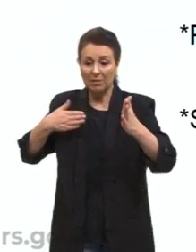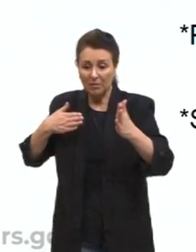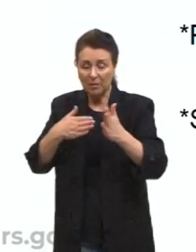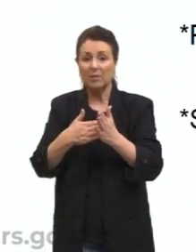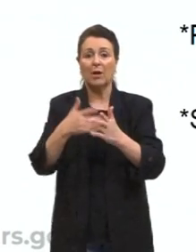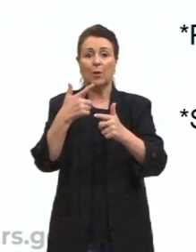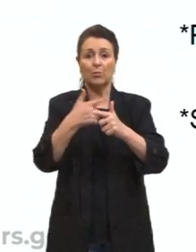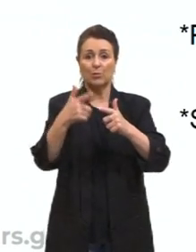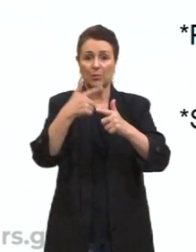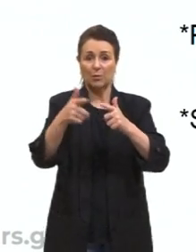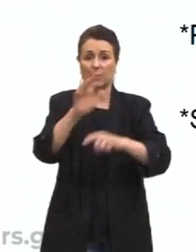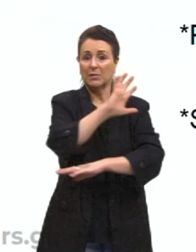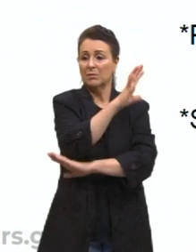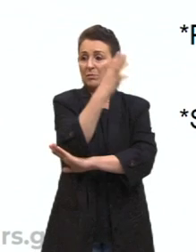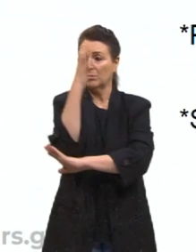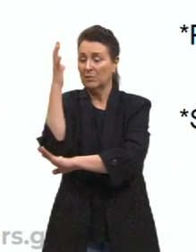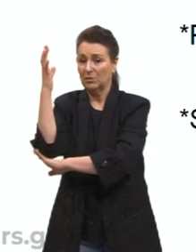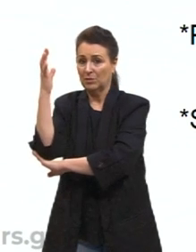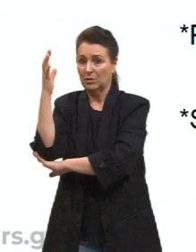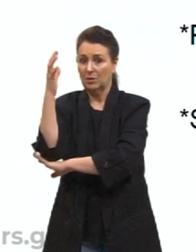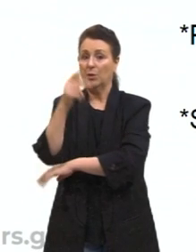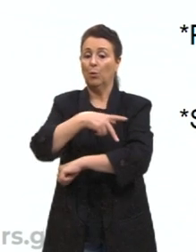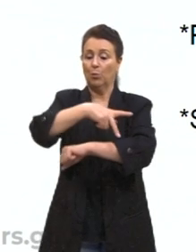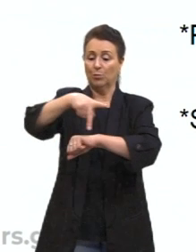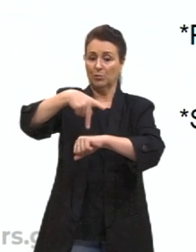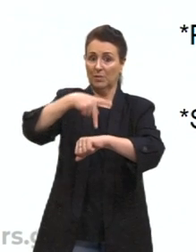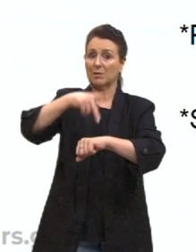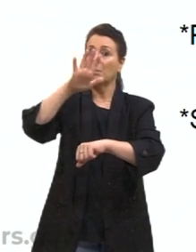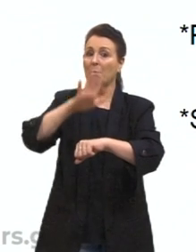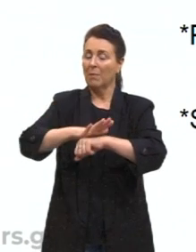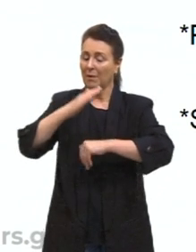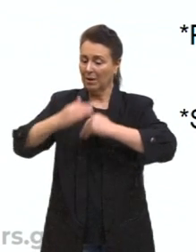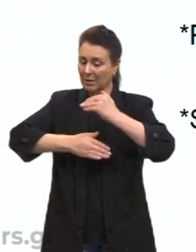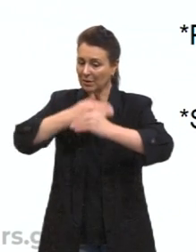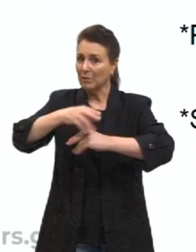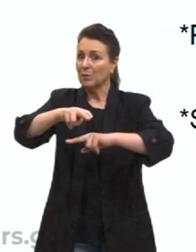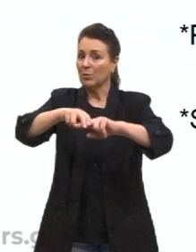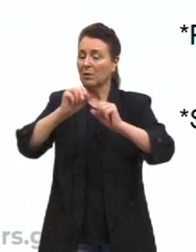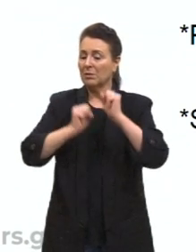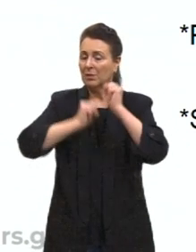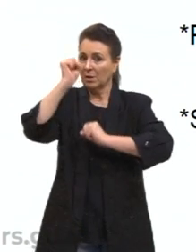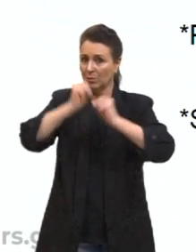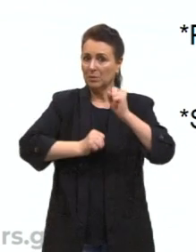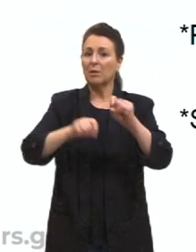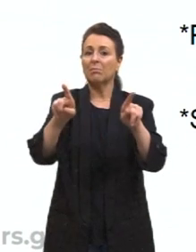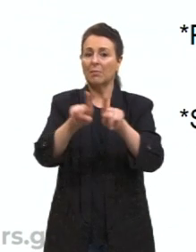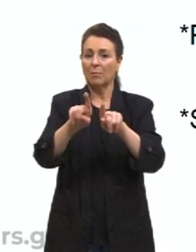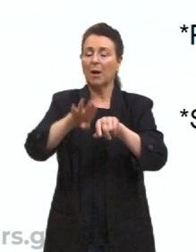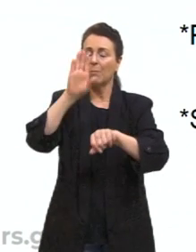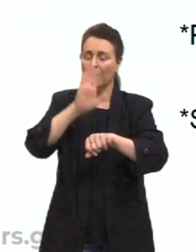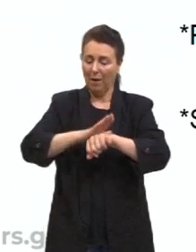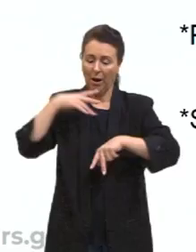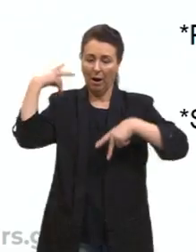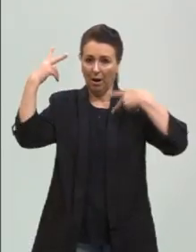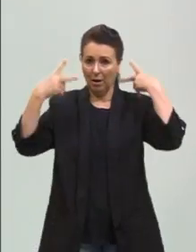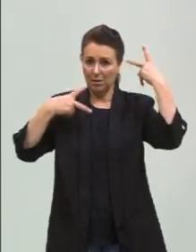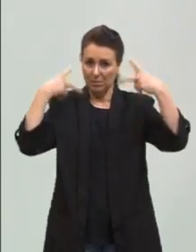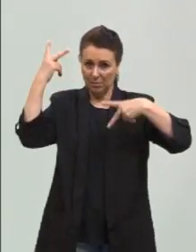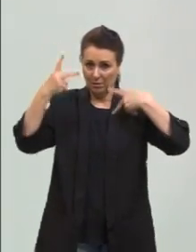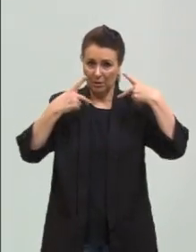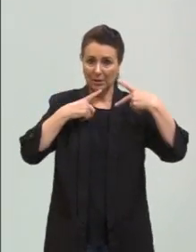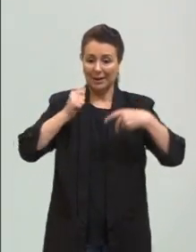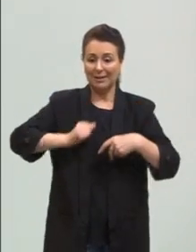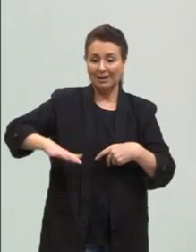Mas bem claro que sempre os países mais desenvolvidos, em função da sua indústria, são os mais poluidores. Sim, dentro dessa área nós temos